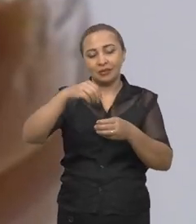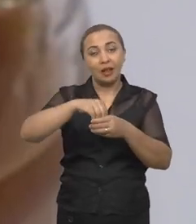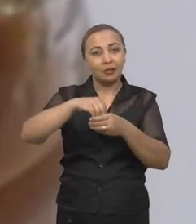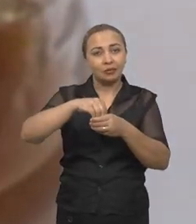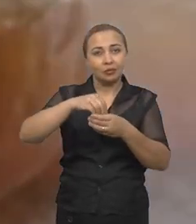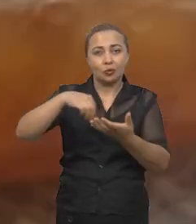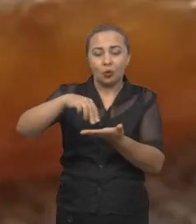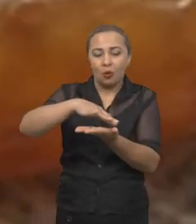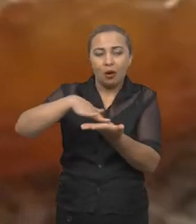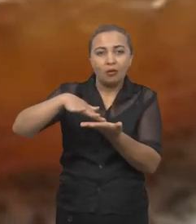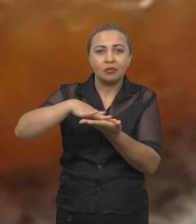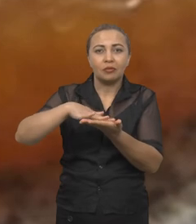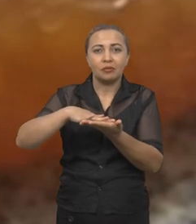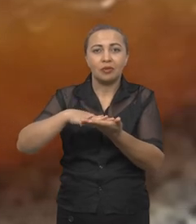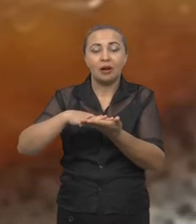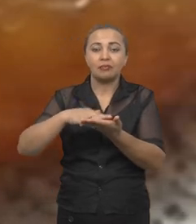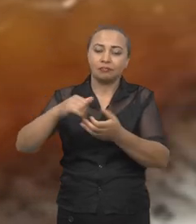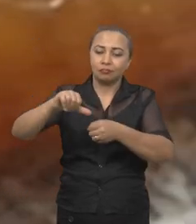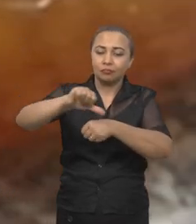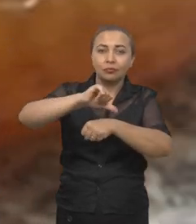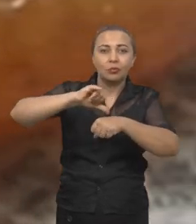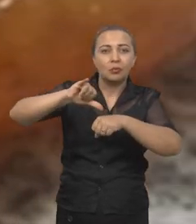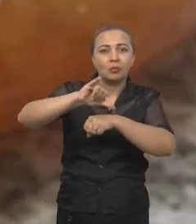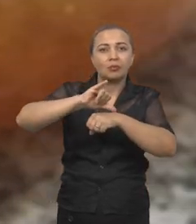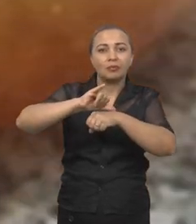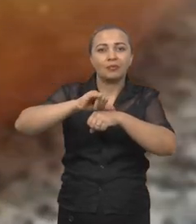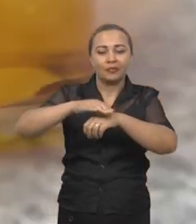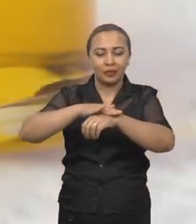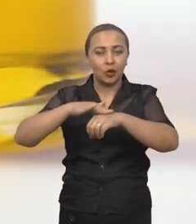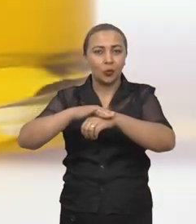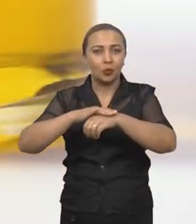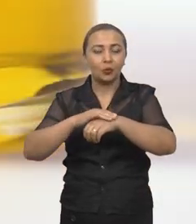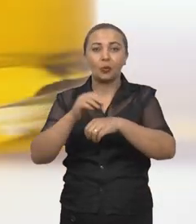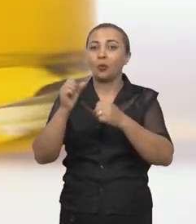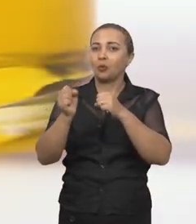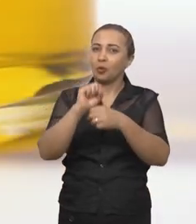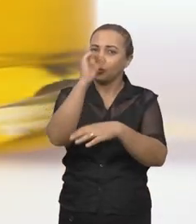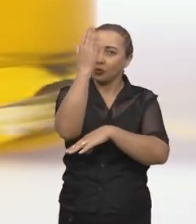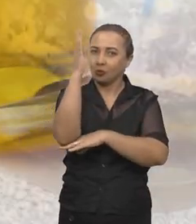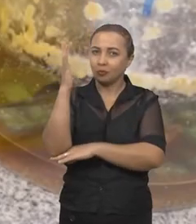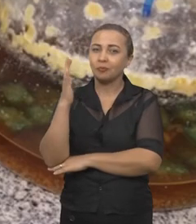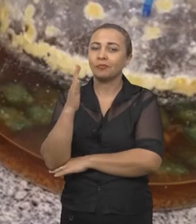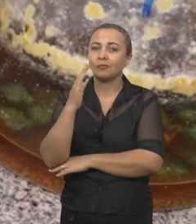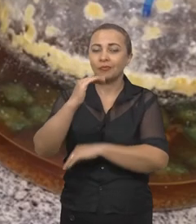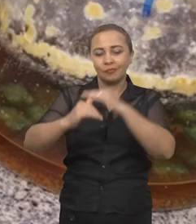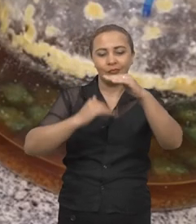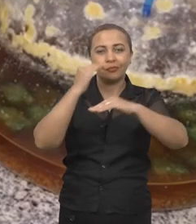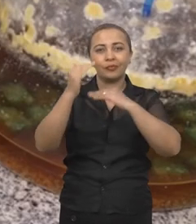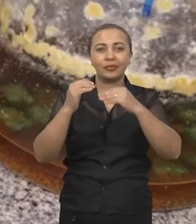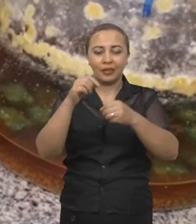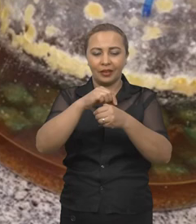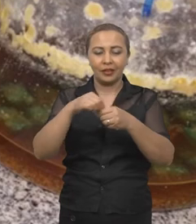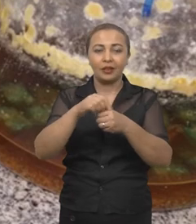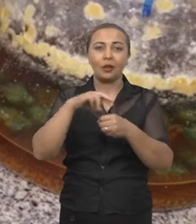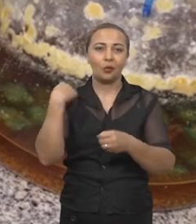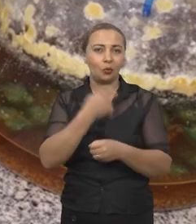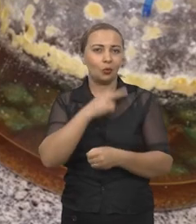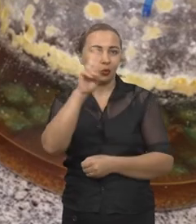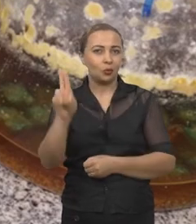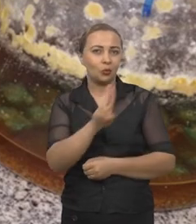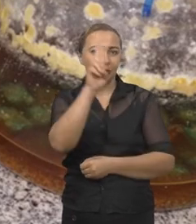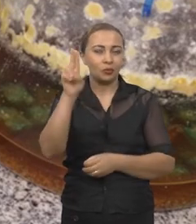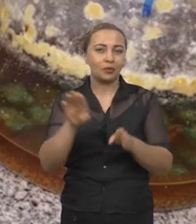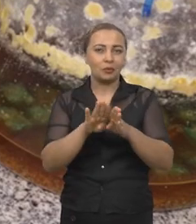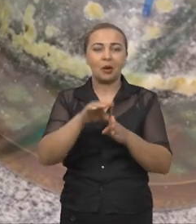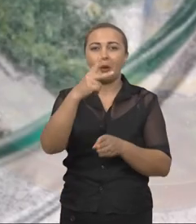solução com a base de óleo vegetal e nutrientes para crescimento dessas células. Então, utilizamos também